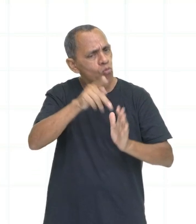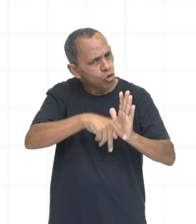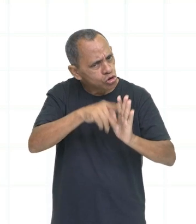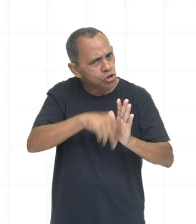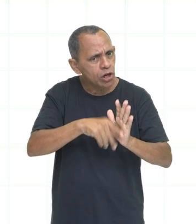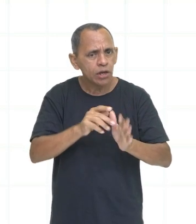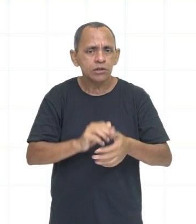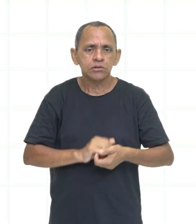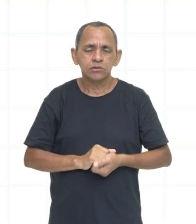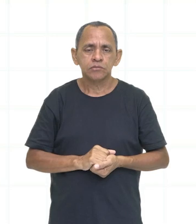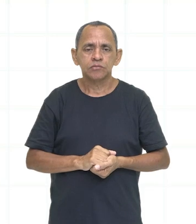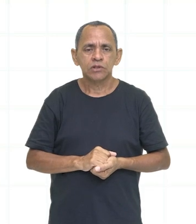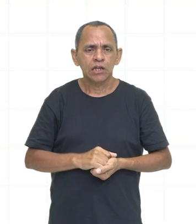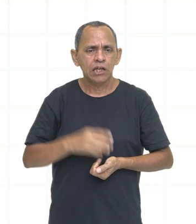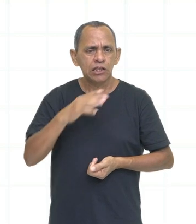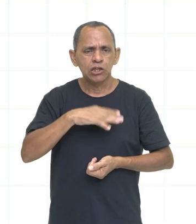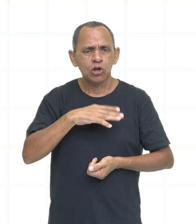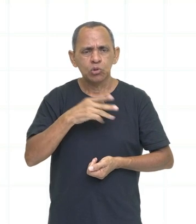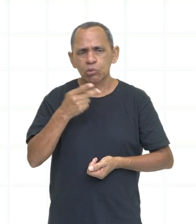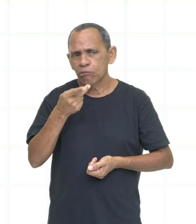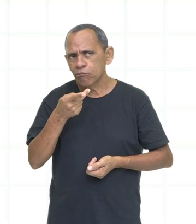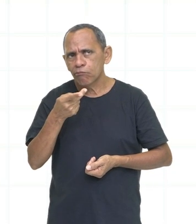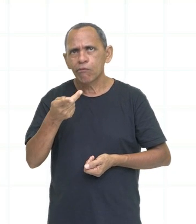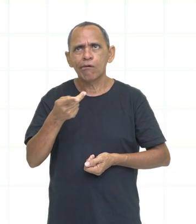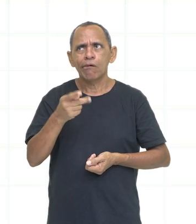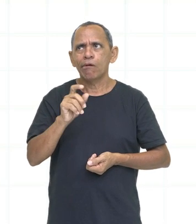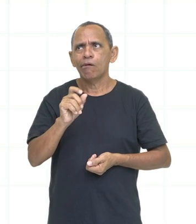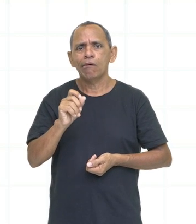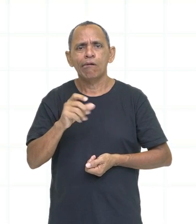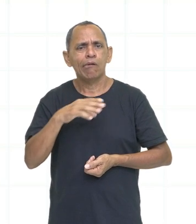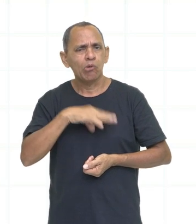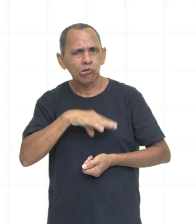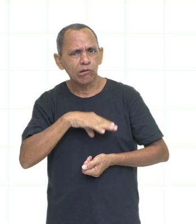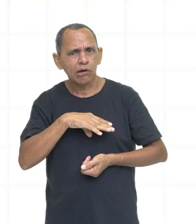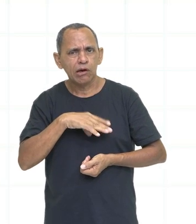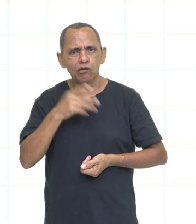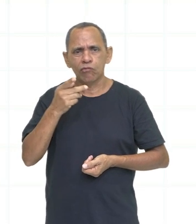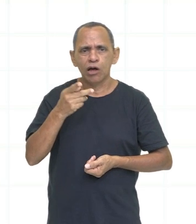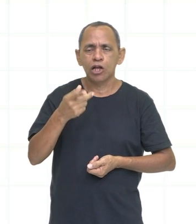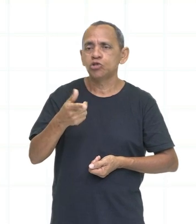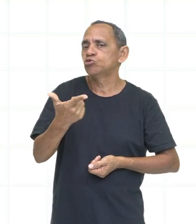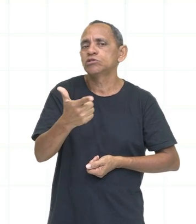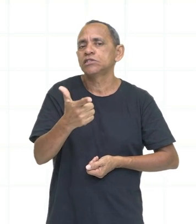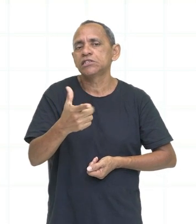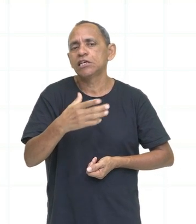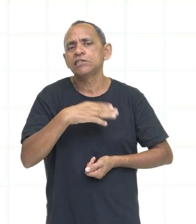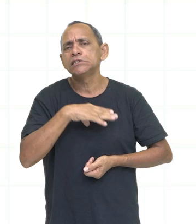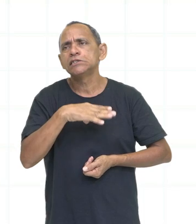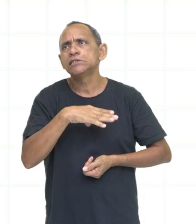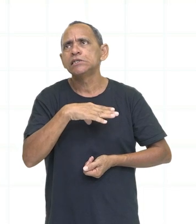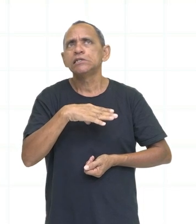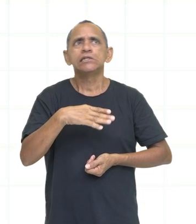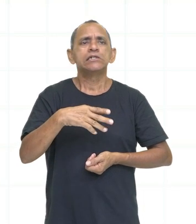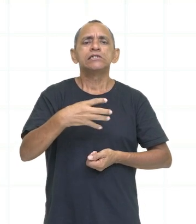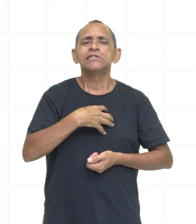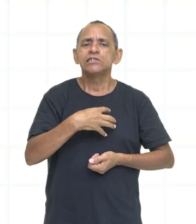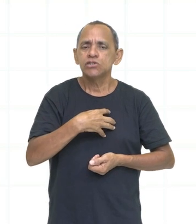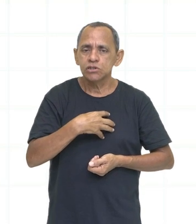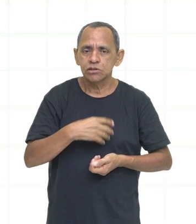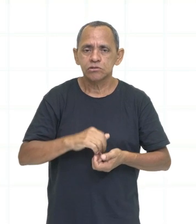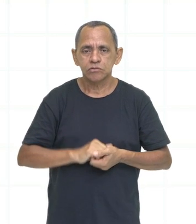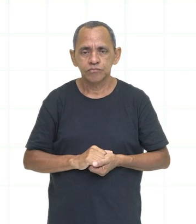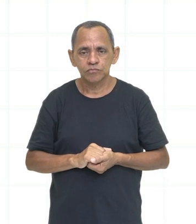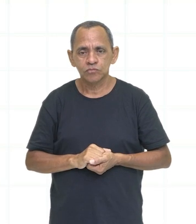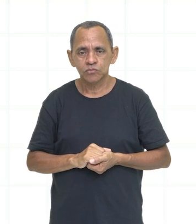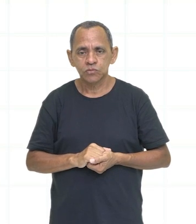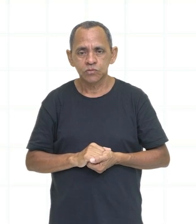não fala, na língua portuguesa completamente sozinho, até porque essa expressão, nesse sentido de amplificar esse sentido de sozinho, a gente